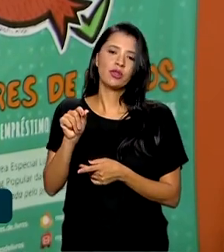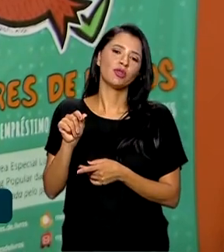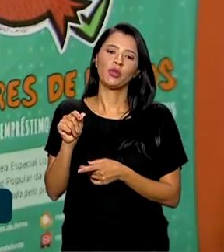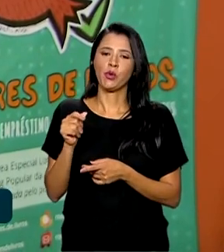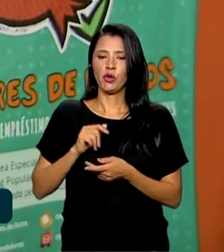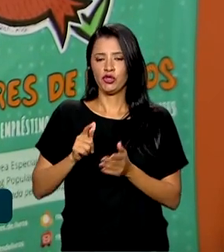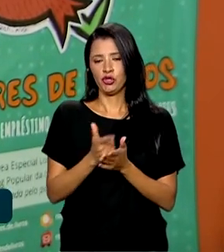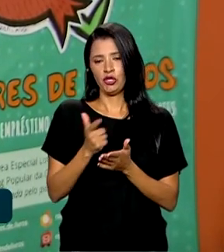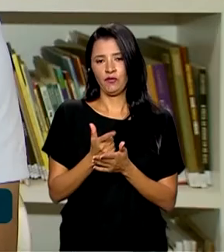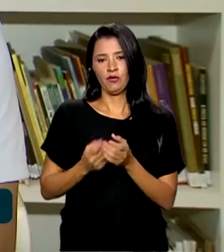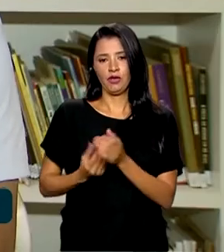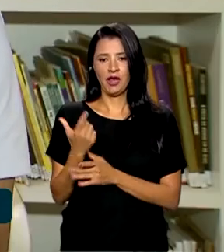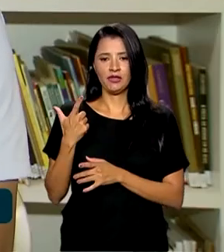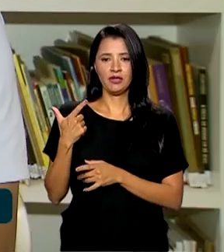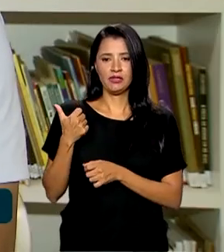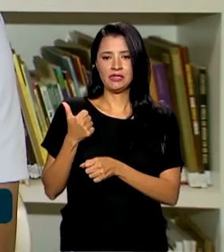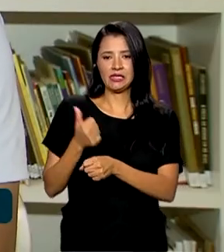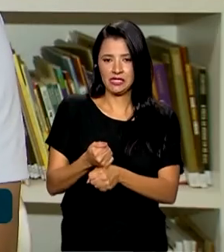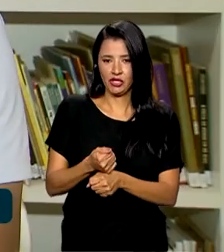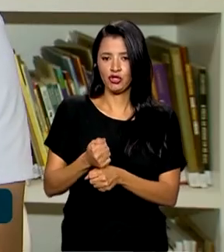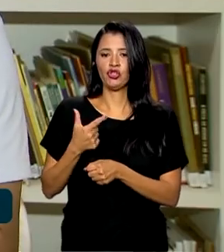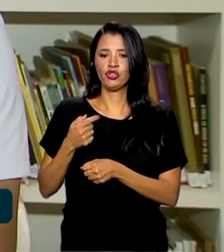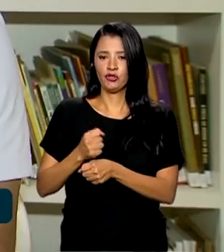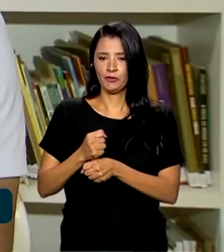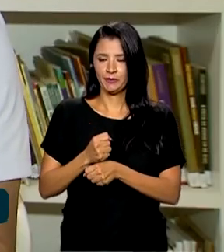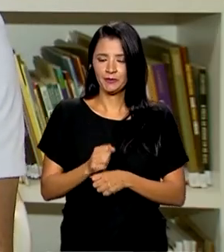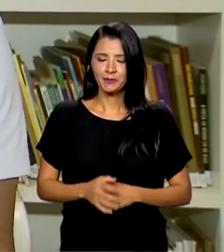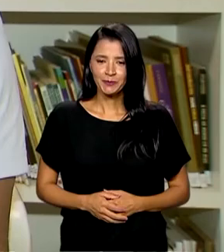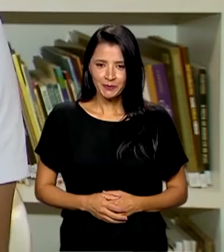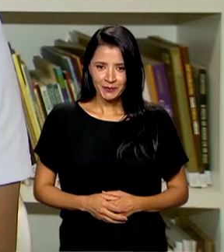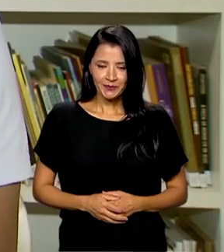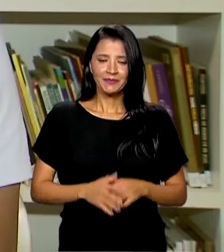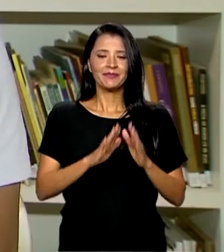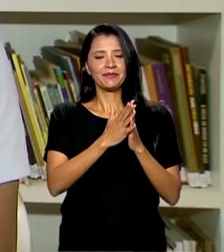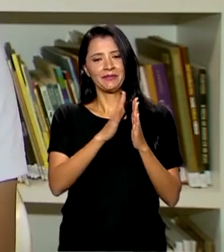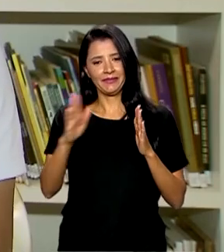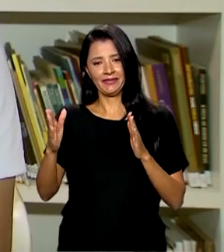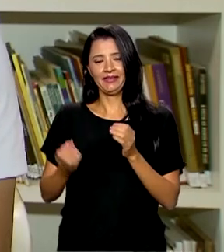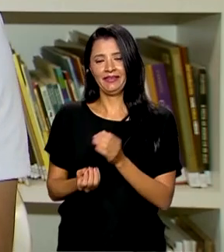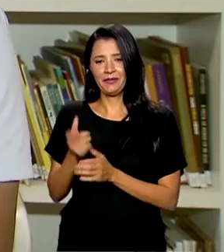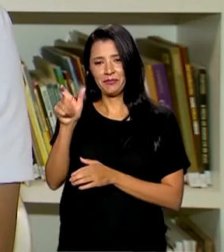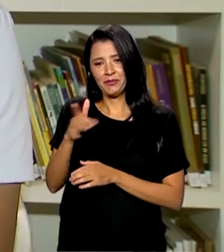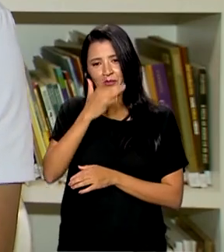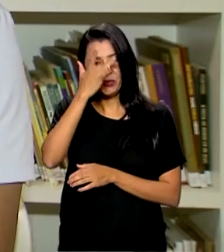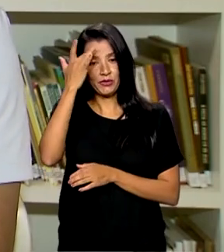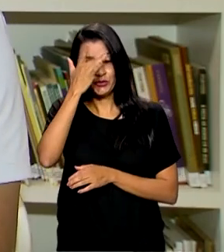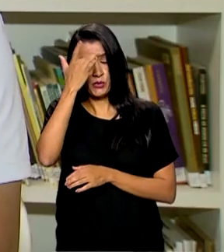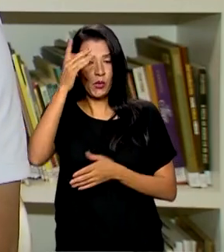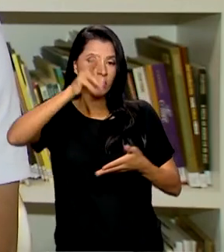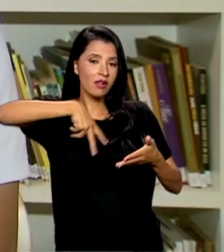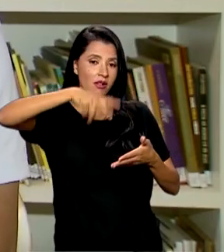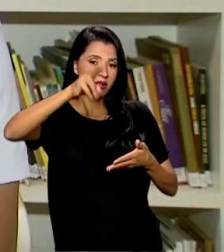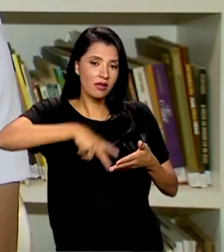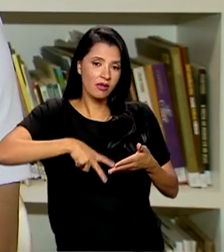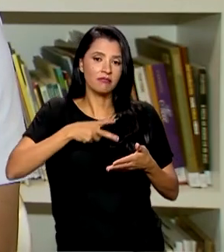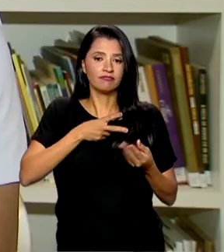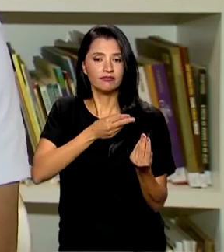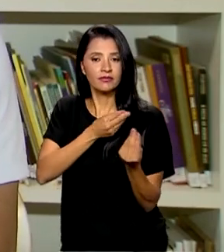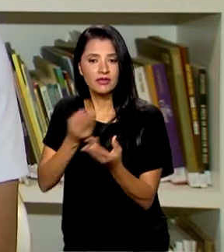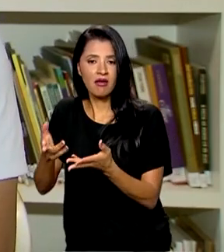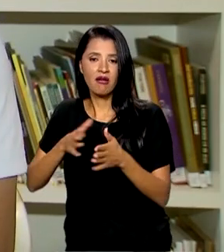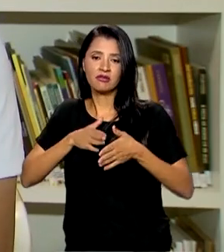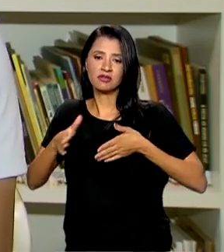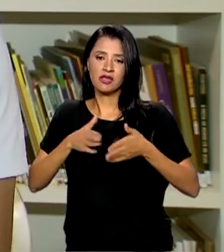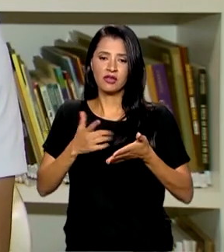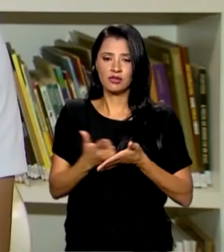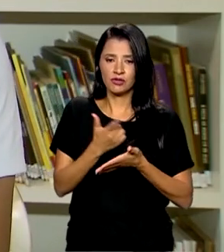17 anos. As bibliotecas, elas formam os leitores e aí elas disponibilizam acesso aos livros.